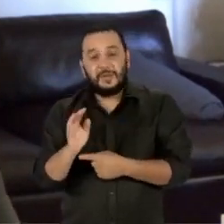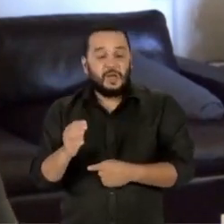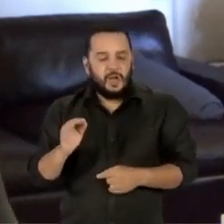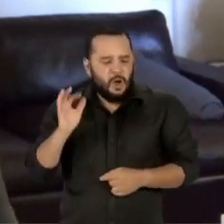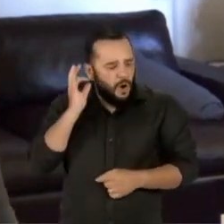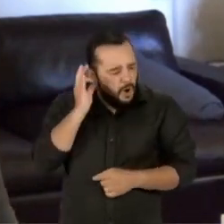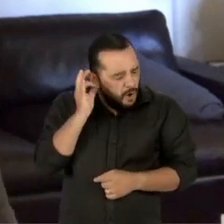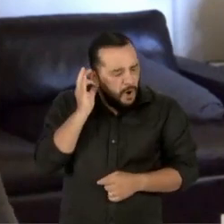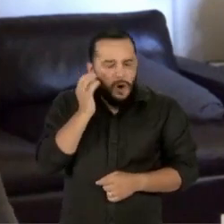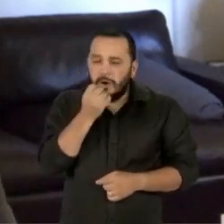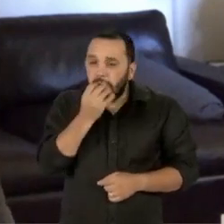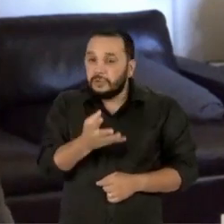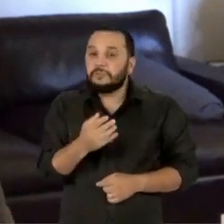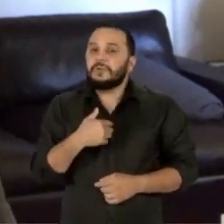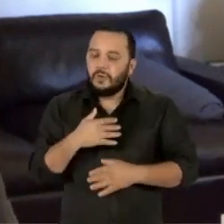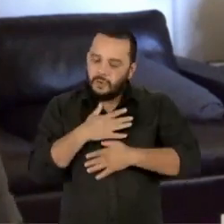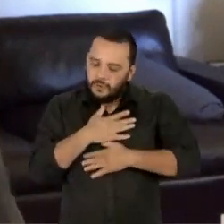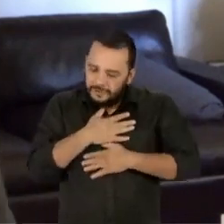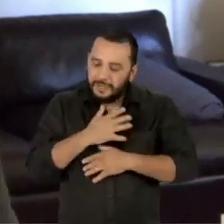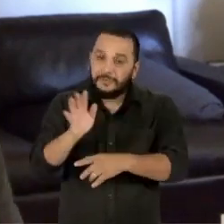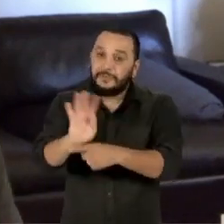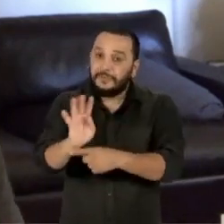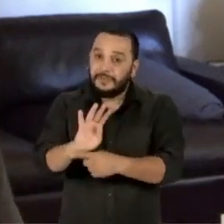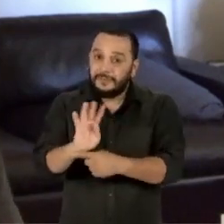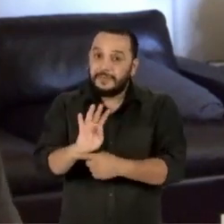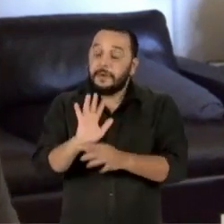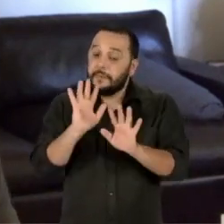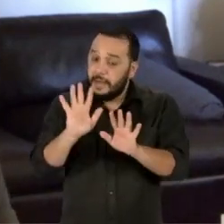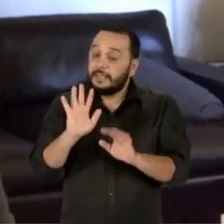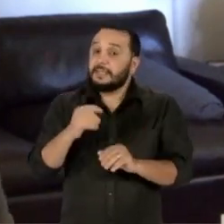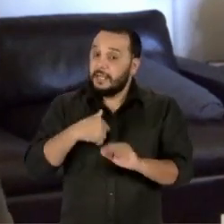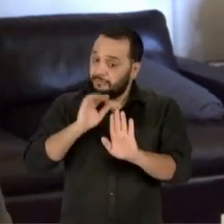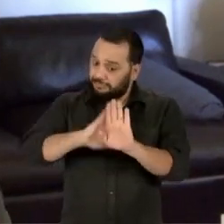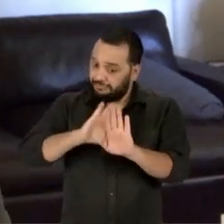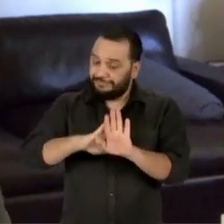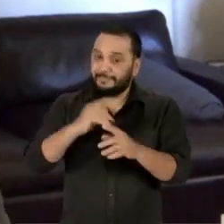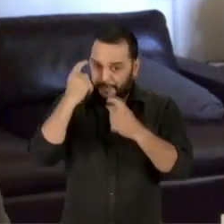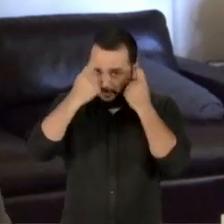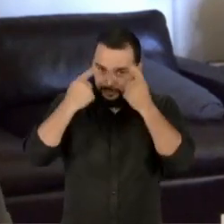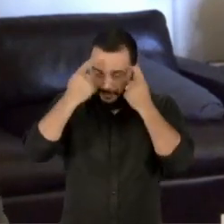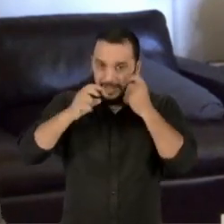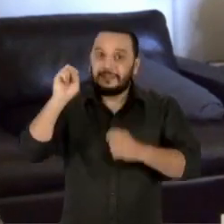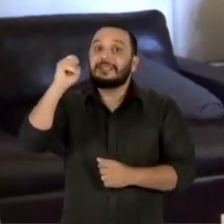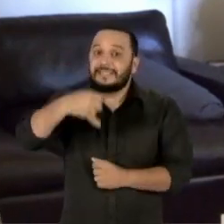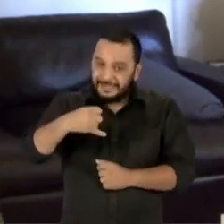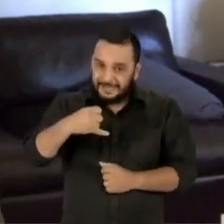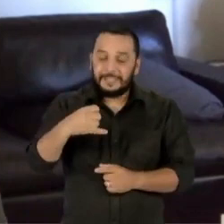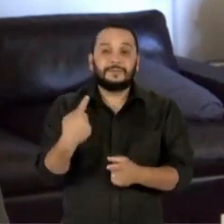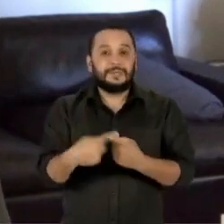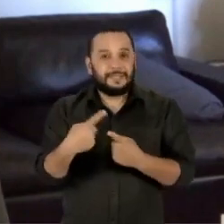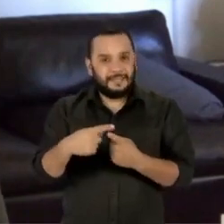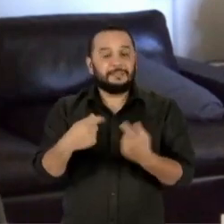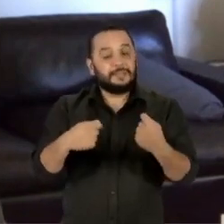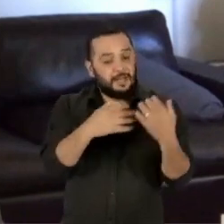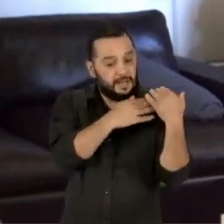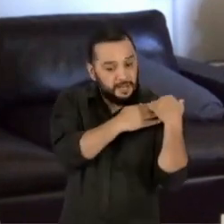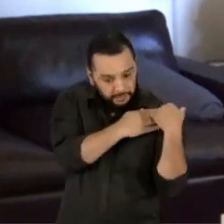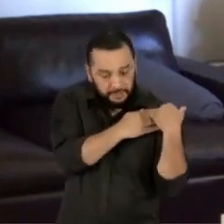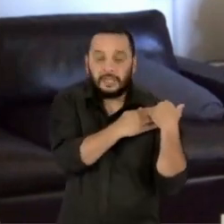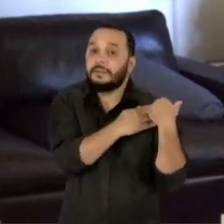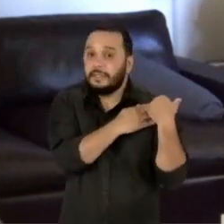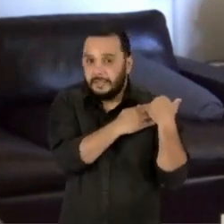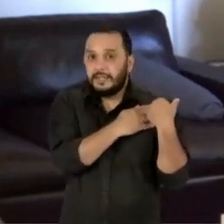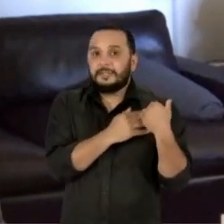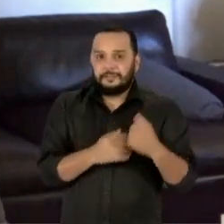Mas é aquela coisa, eu gostei do filme, mas saí de lá um pouco preocupado, porque eu acho que certos têm que ter responsabilidade na hora de chegar ao